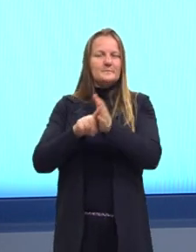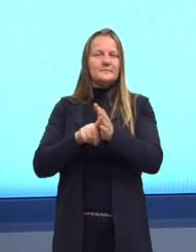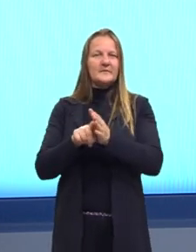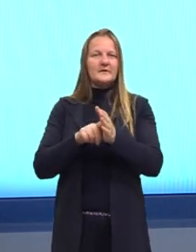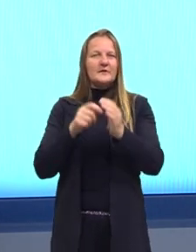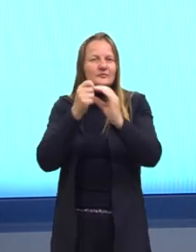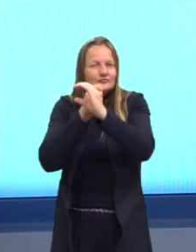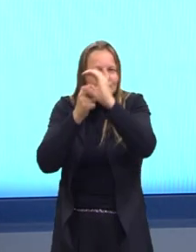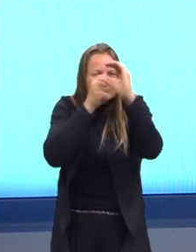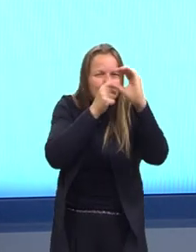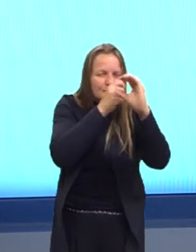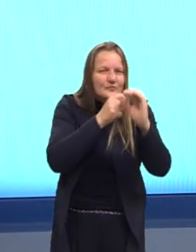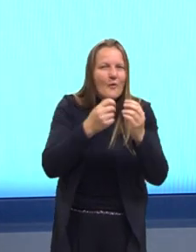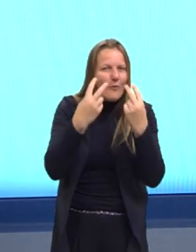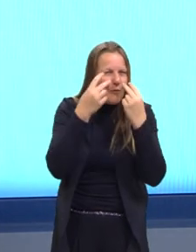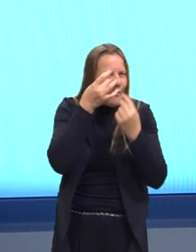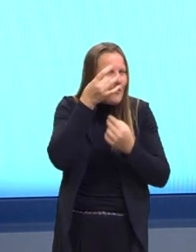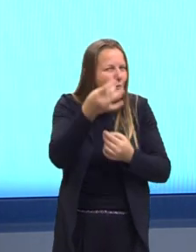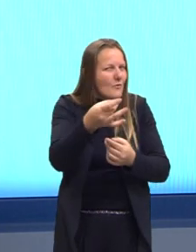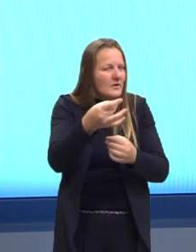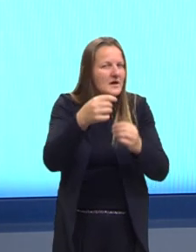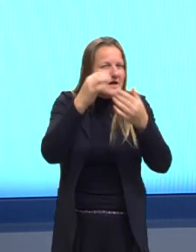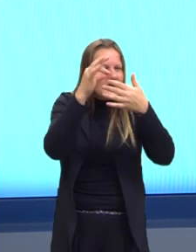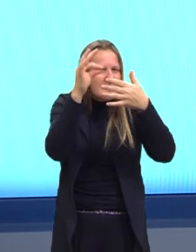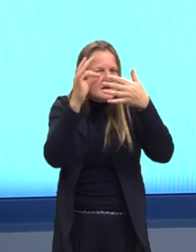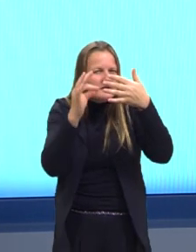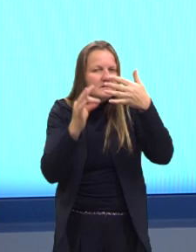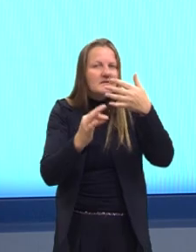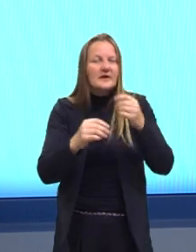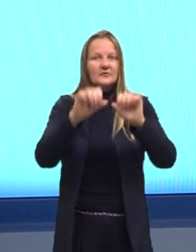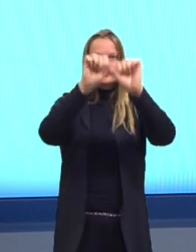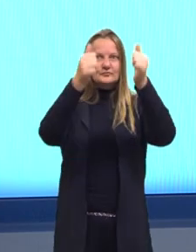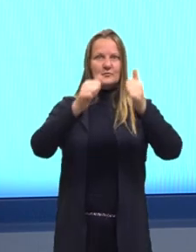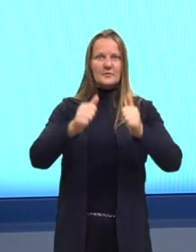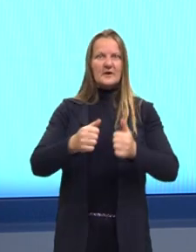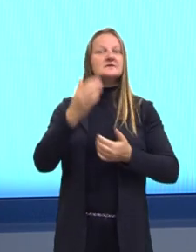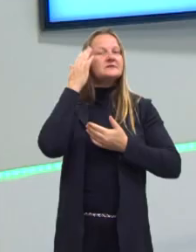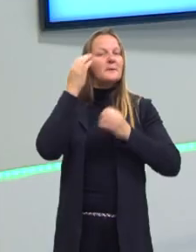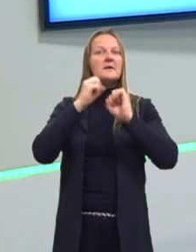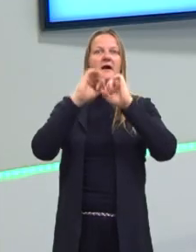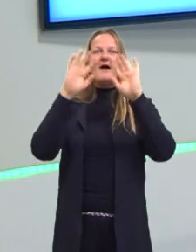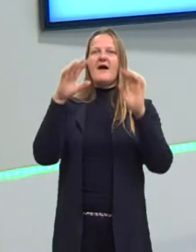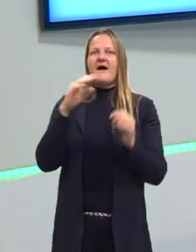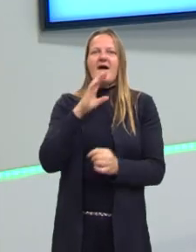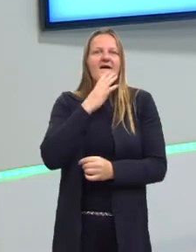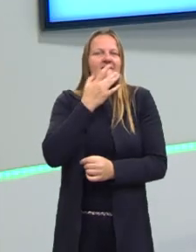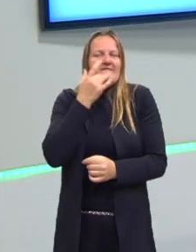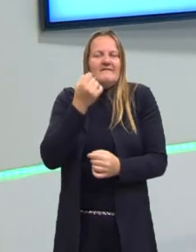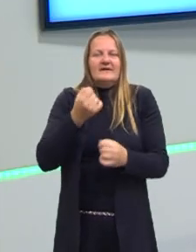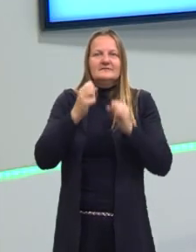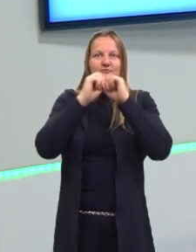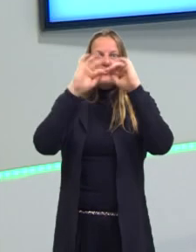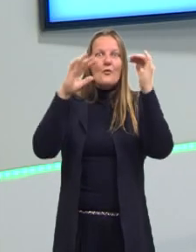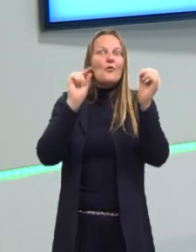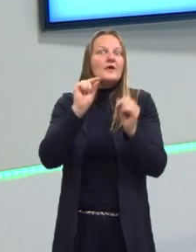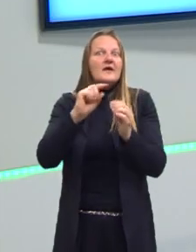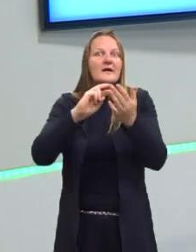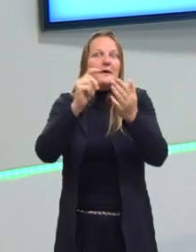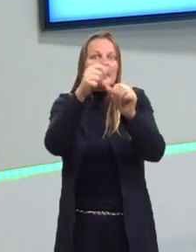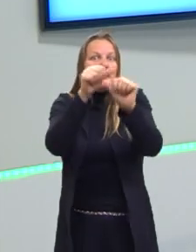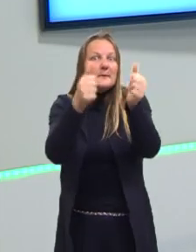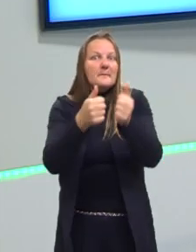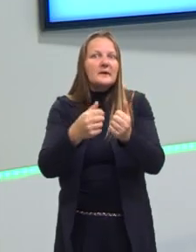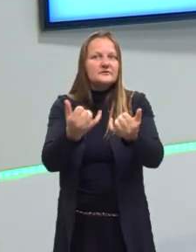imagem ali, atentamente olhando os detalhes dessa imagem para poder aí entender qual é a mensagem e por que ela está sendo